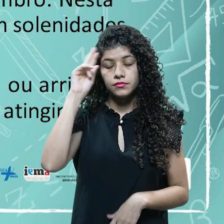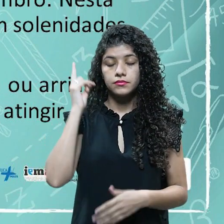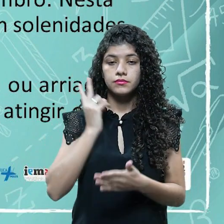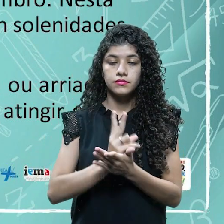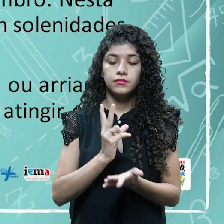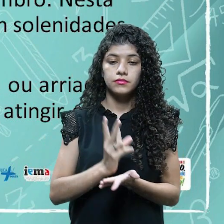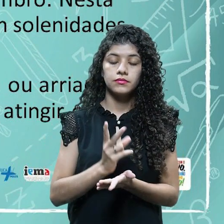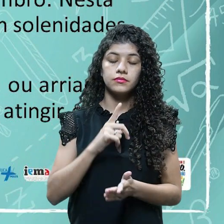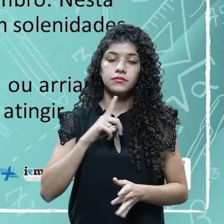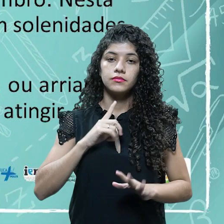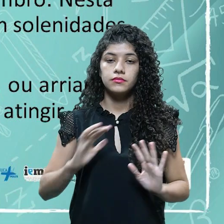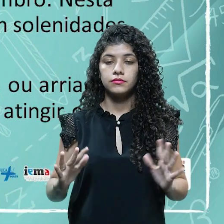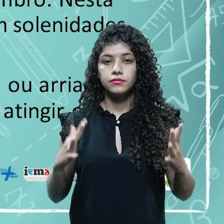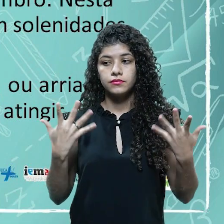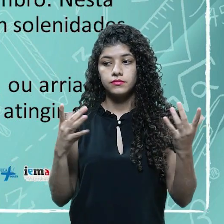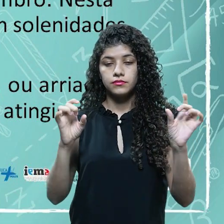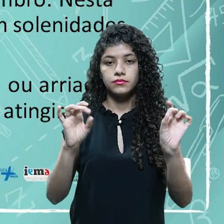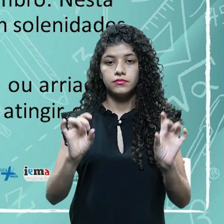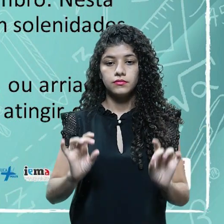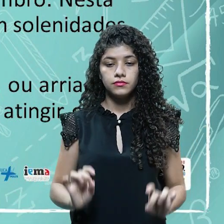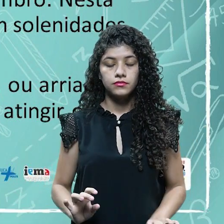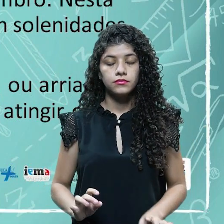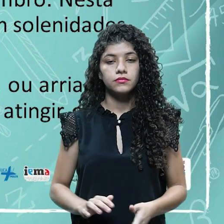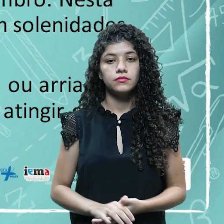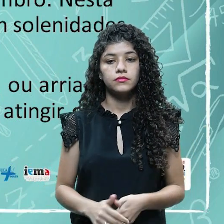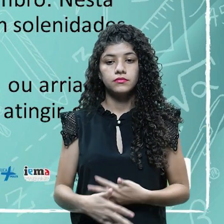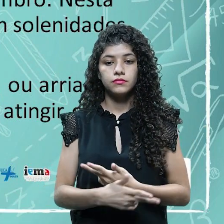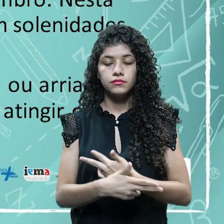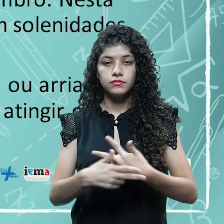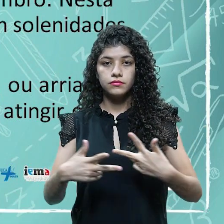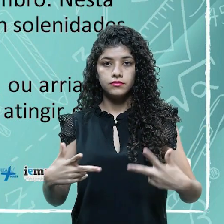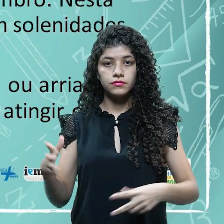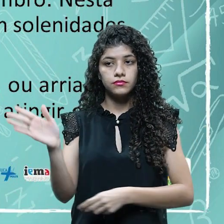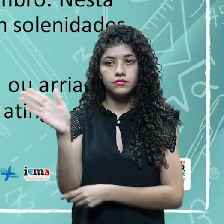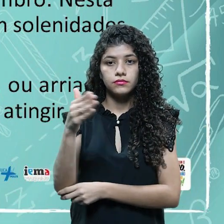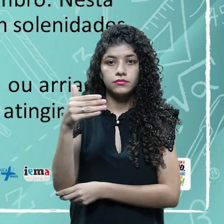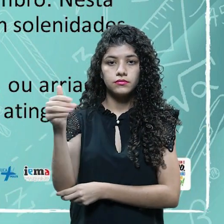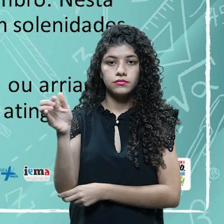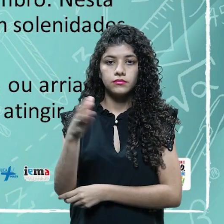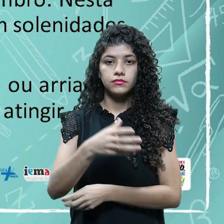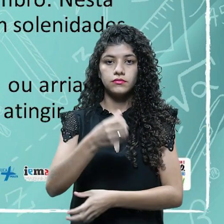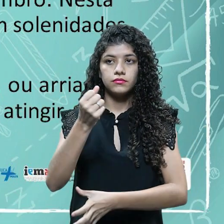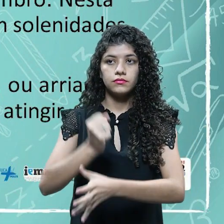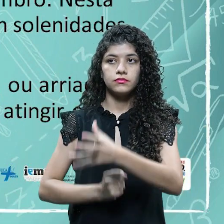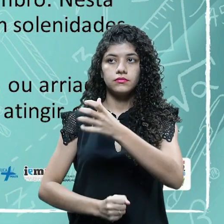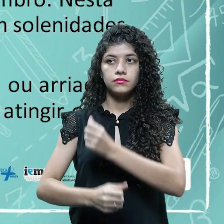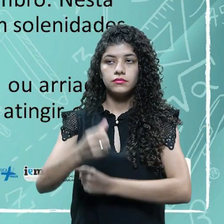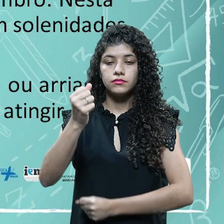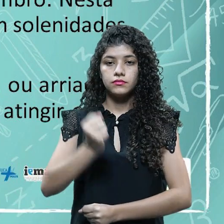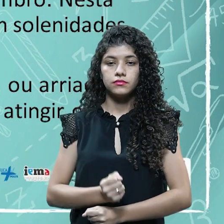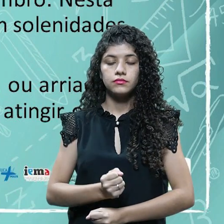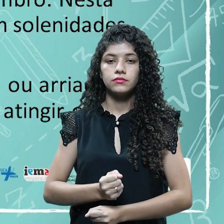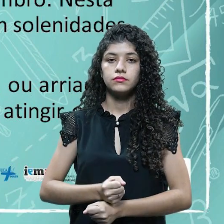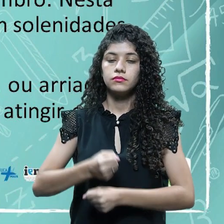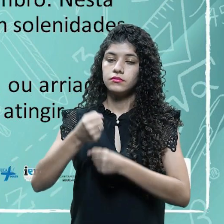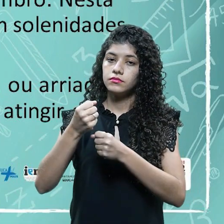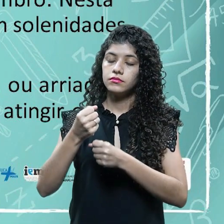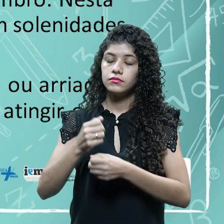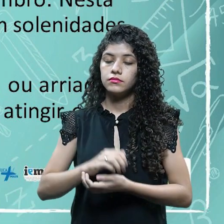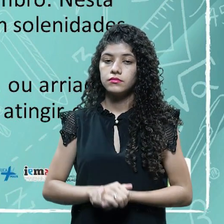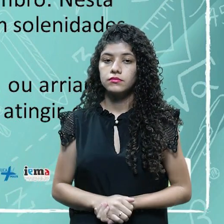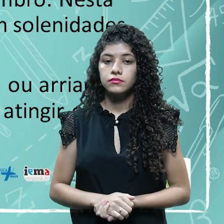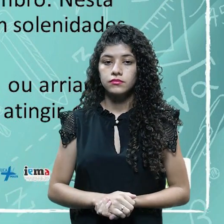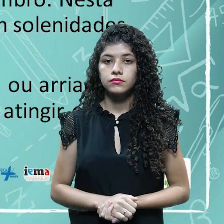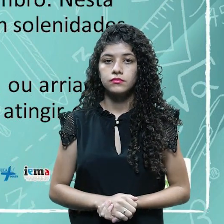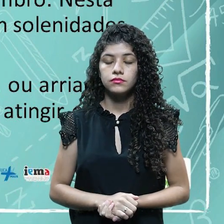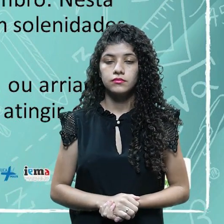situações que várias bandeiras forem hasteadas ou arriadas simultaneamente, a bandeira nacional é a primeira a atingir o topo